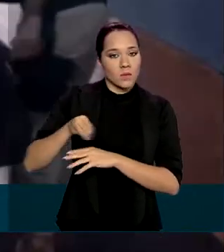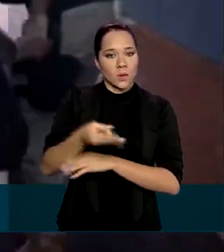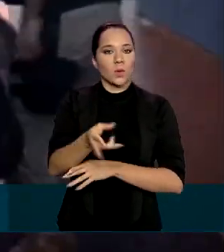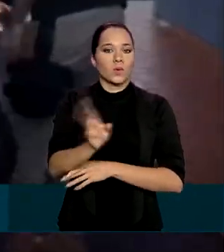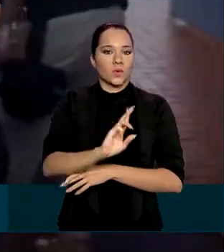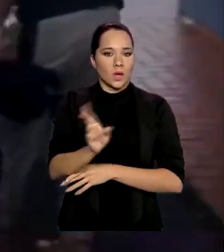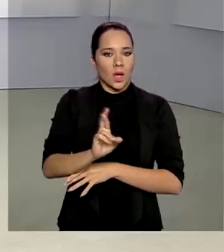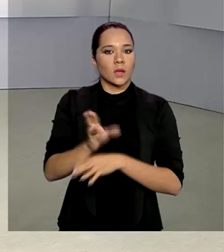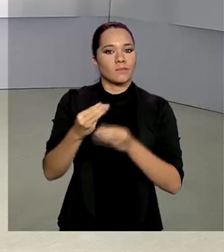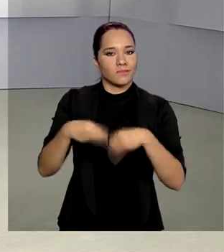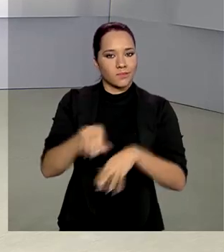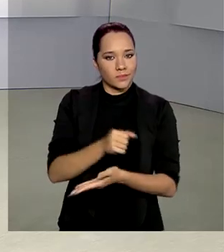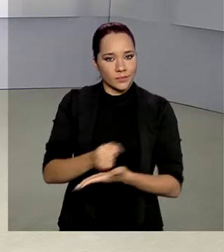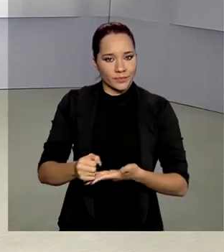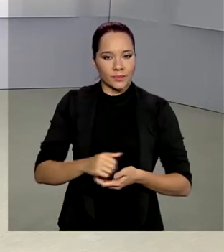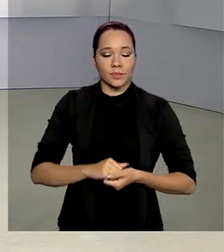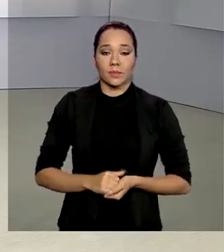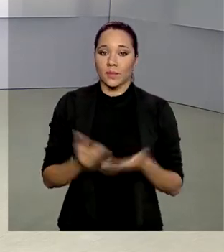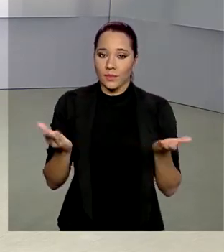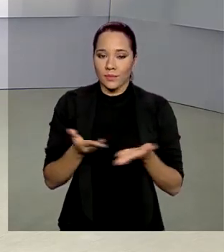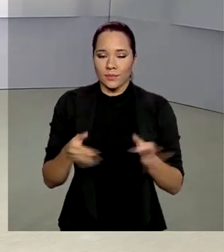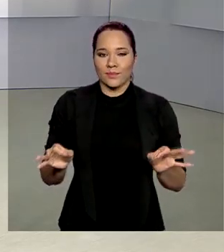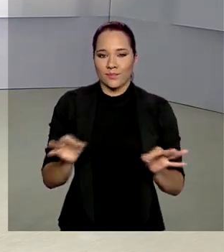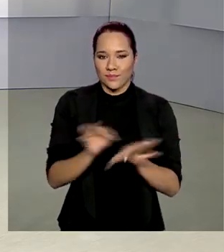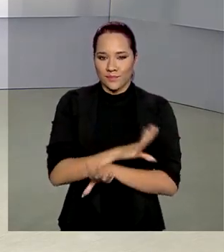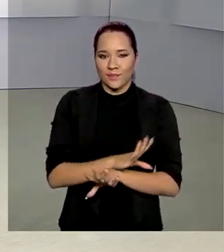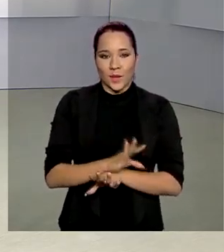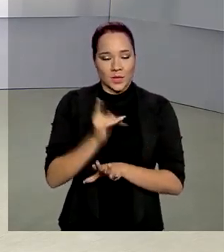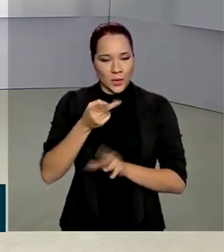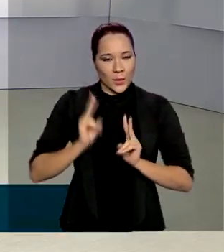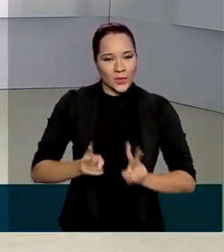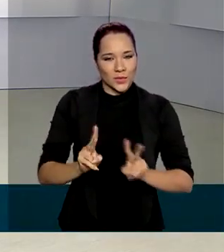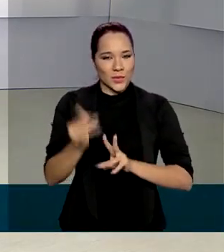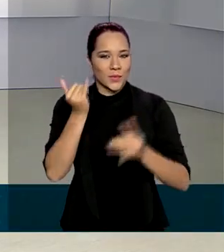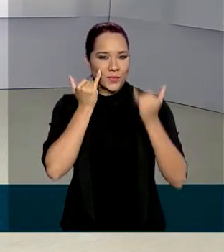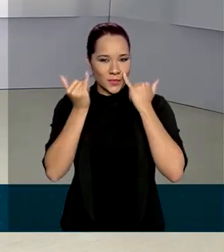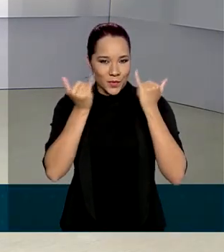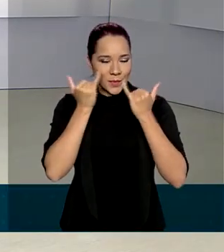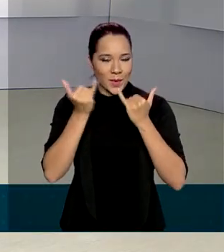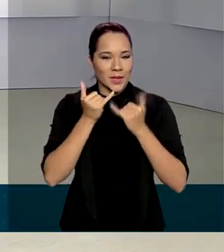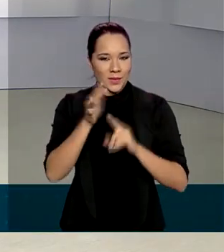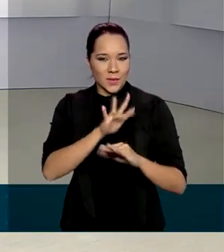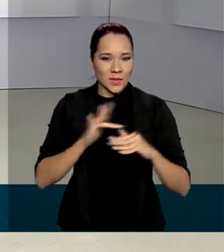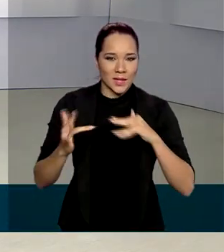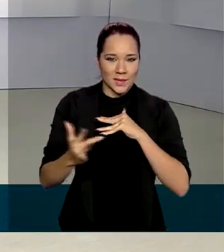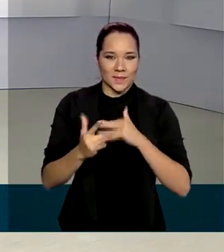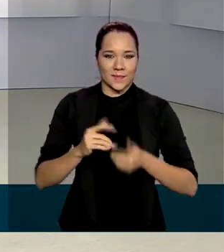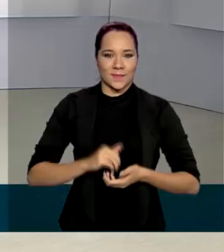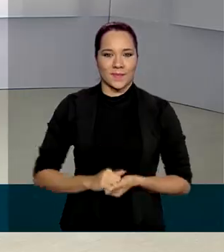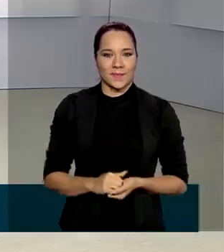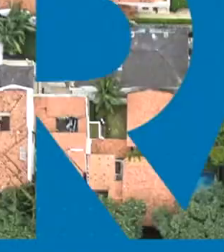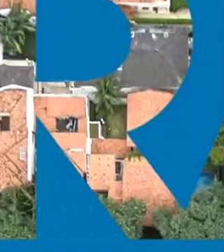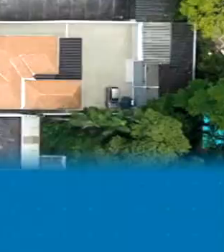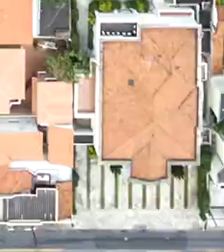de reais. Essa edição fica por aqui. Você continua bem informado nas nossas redes sociais.